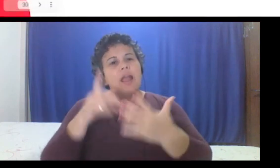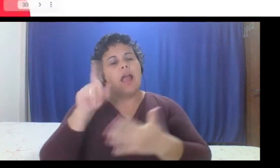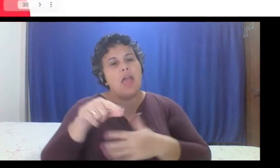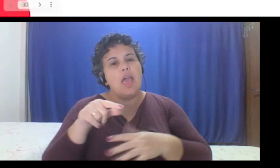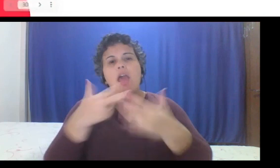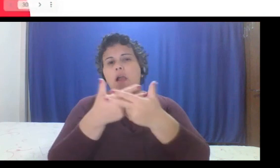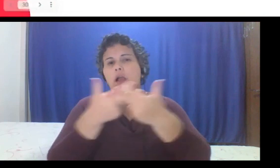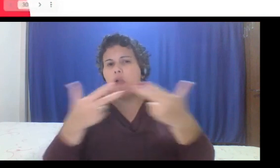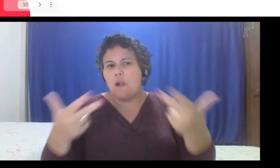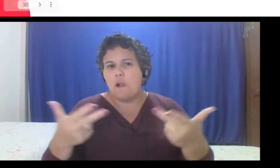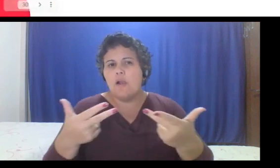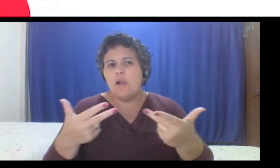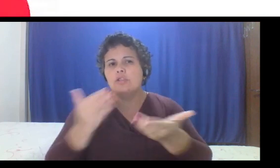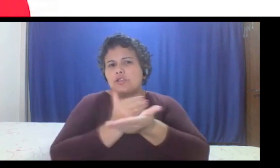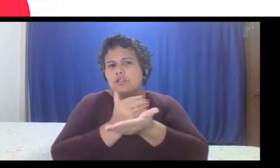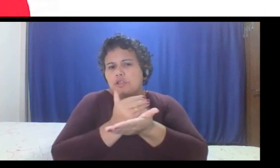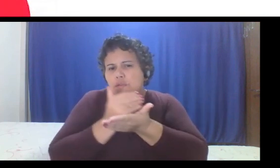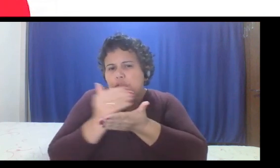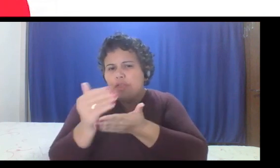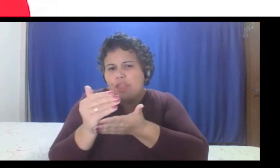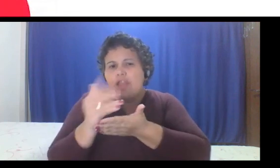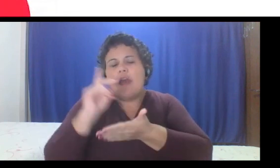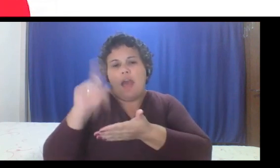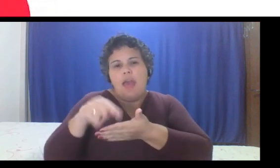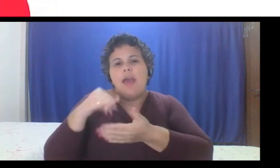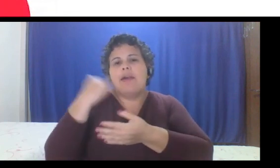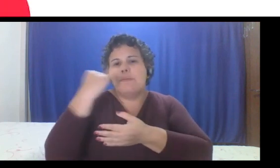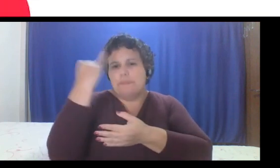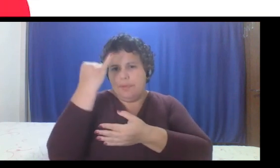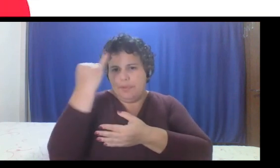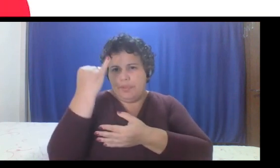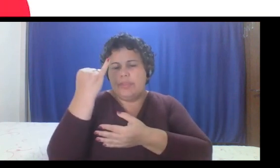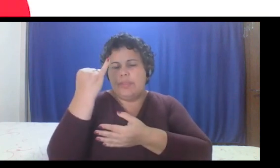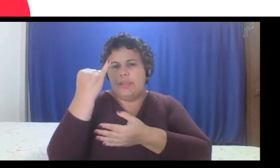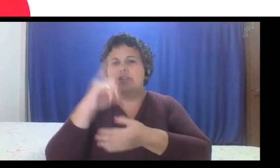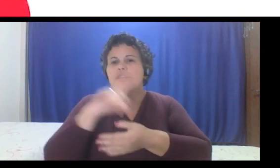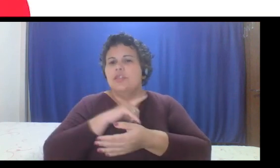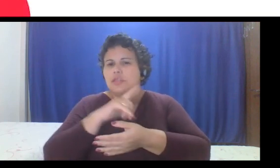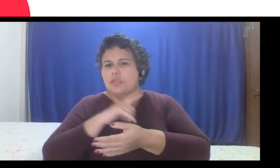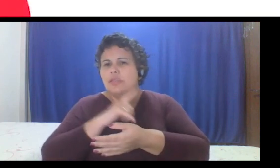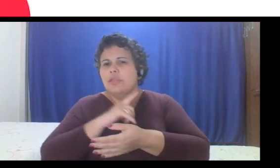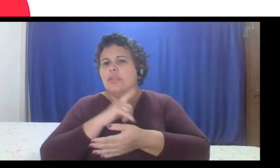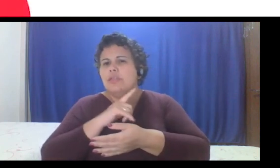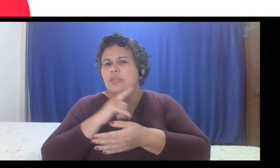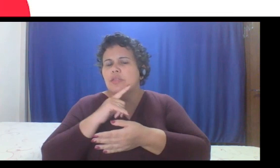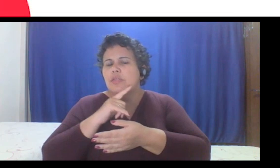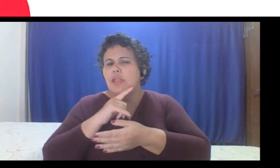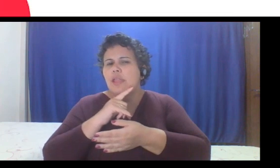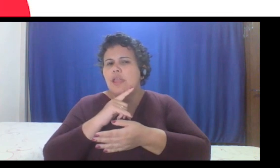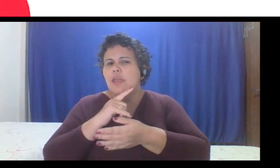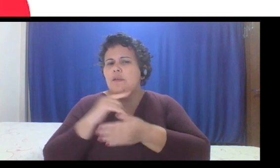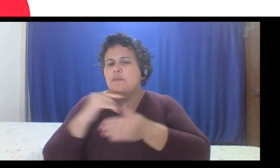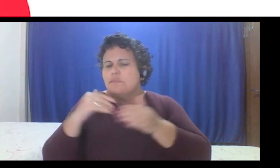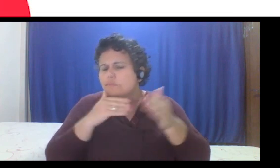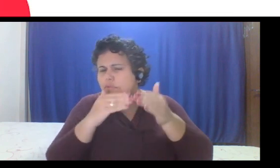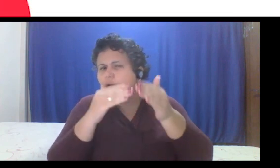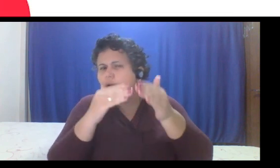logo de início também de transformação, é importante a gente pelo menos criar um caminho, né, quando a gente fala de